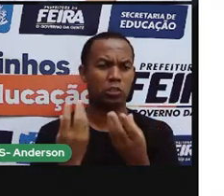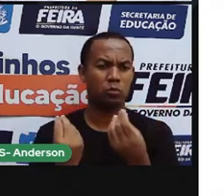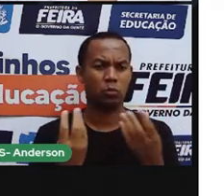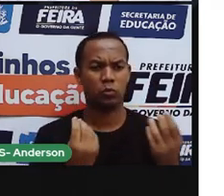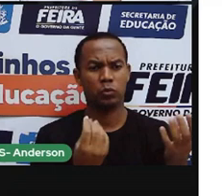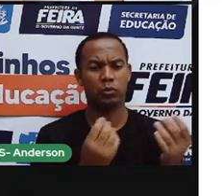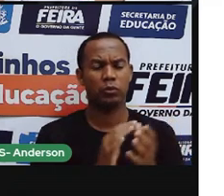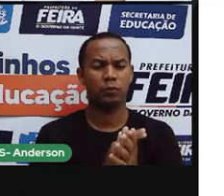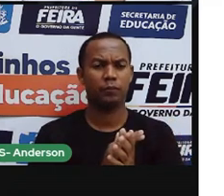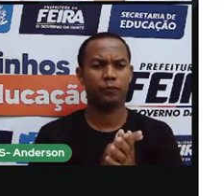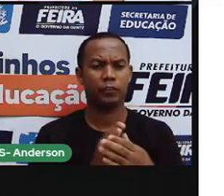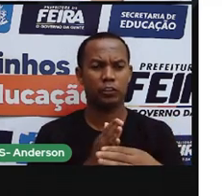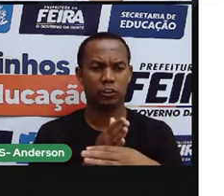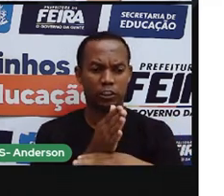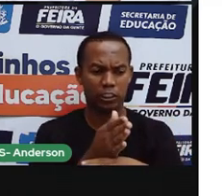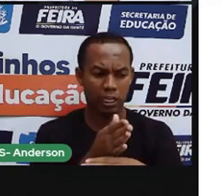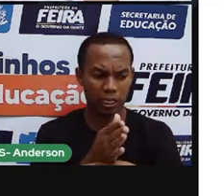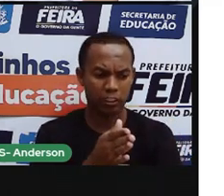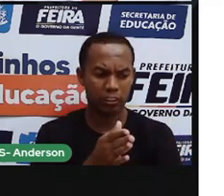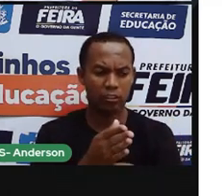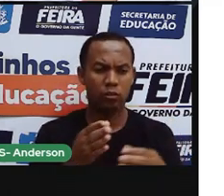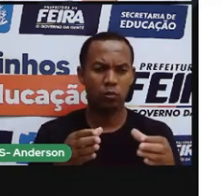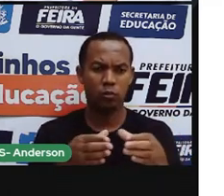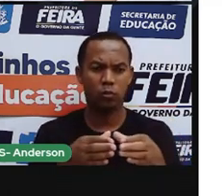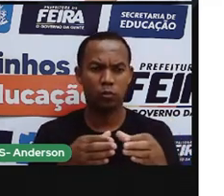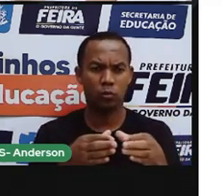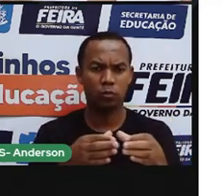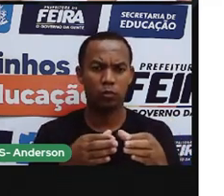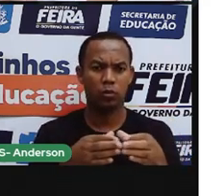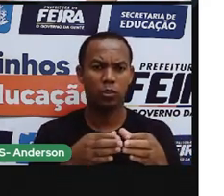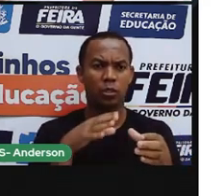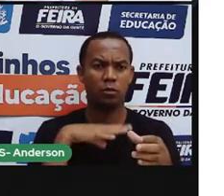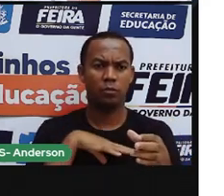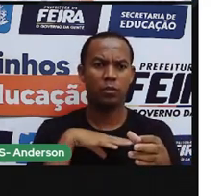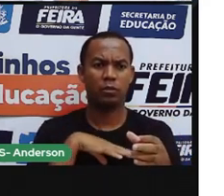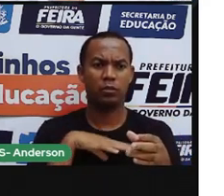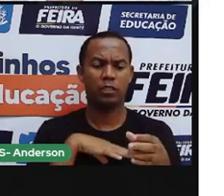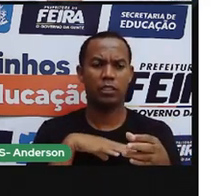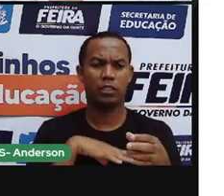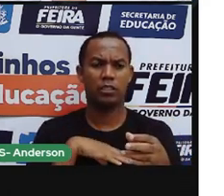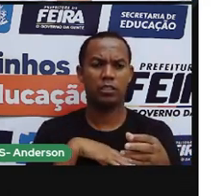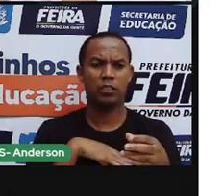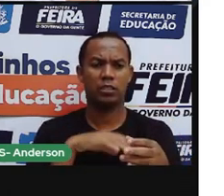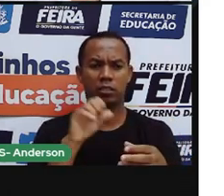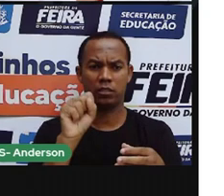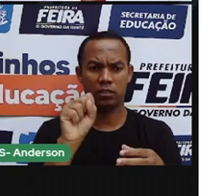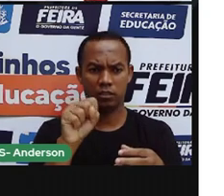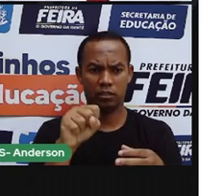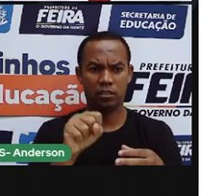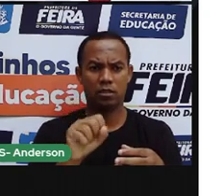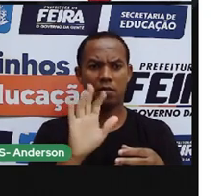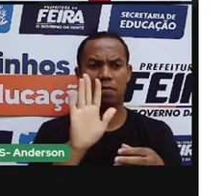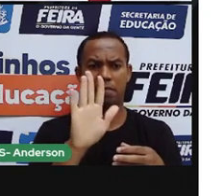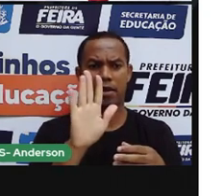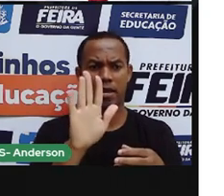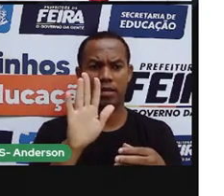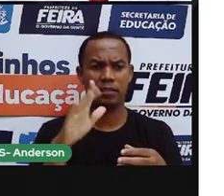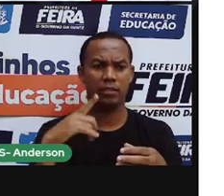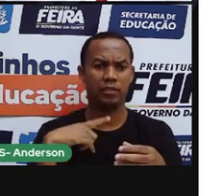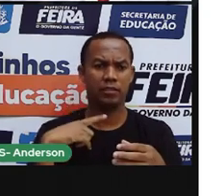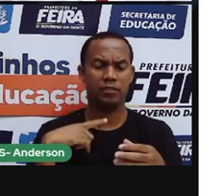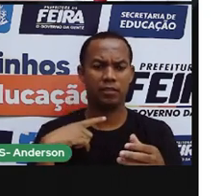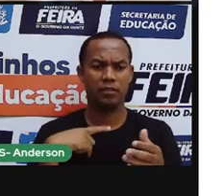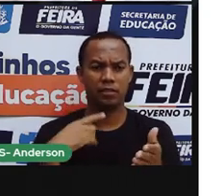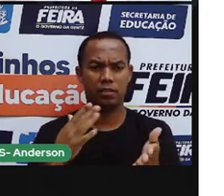contas, a chegada dos portugueses em 1500 é a chegada oficial. Mas existem livros, tá?